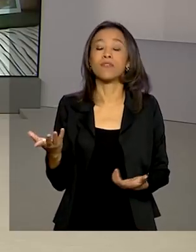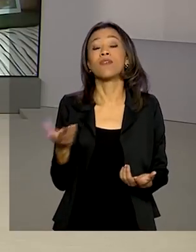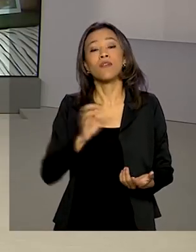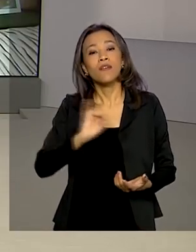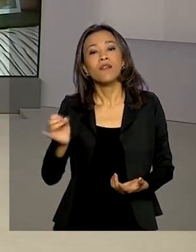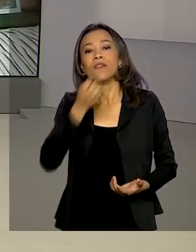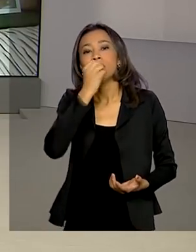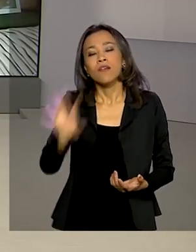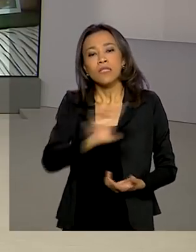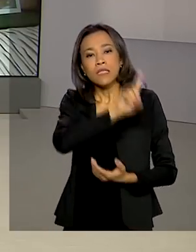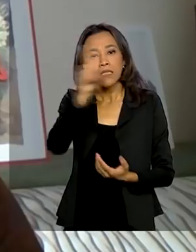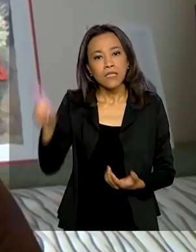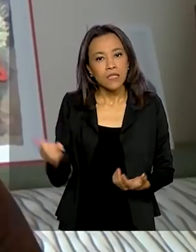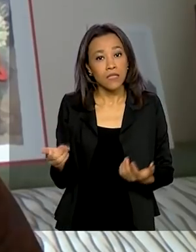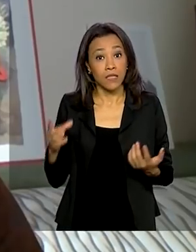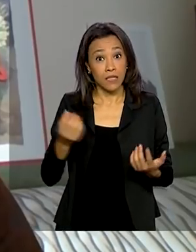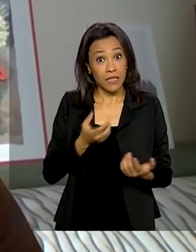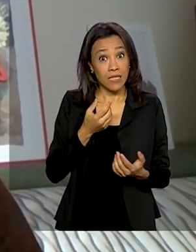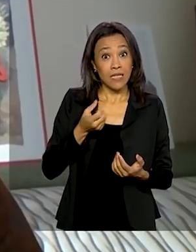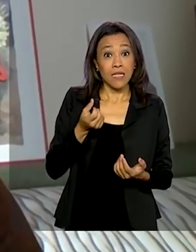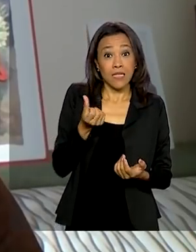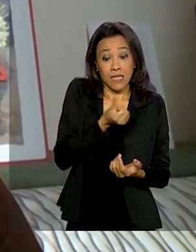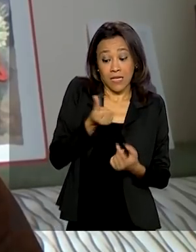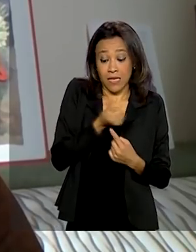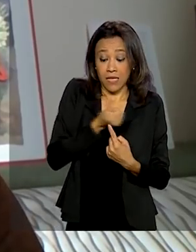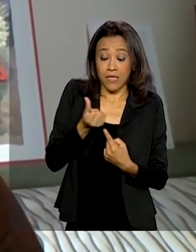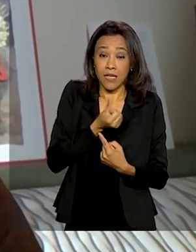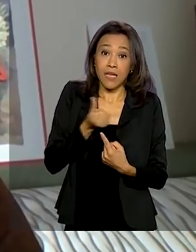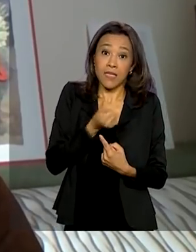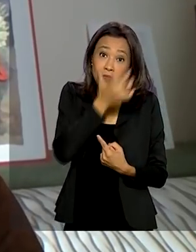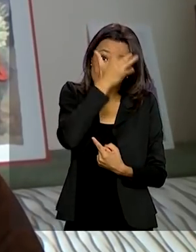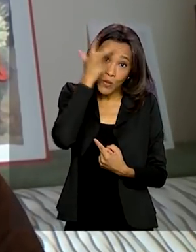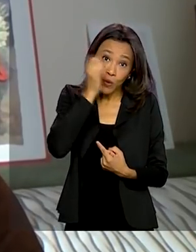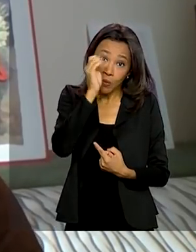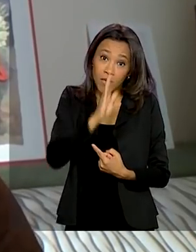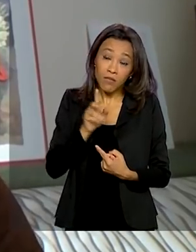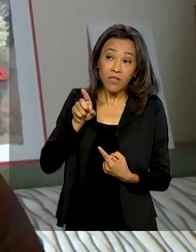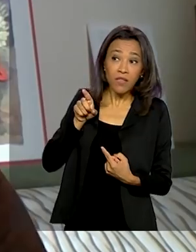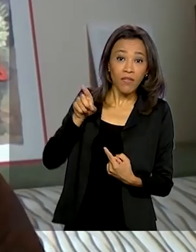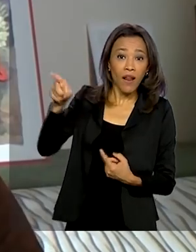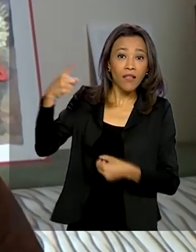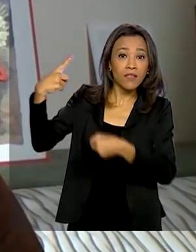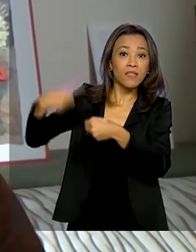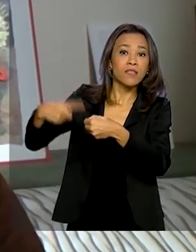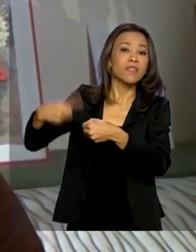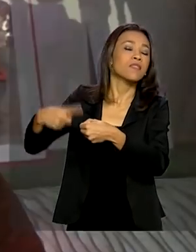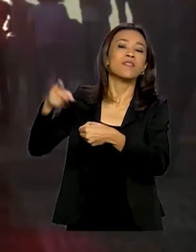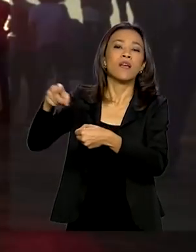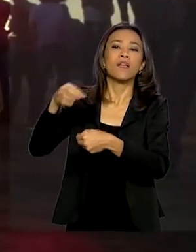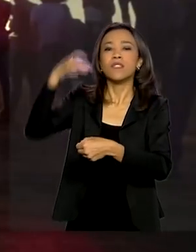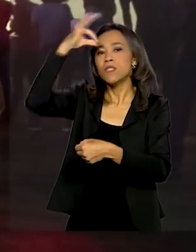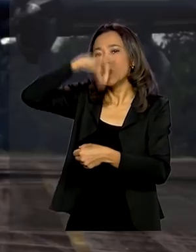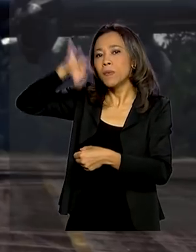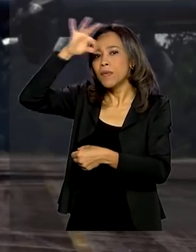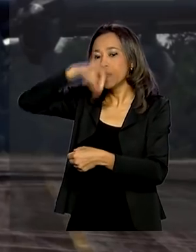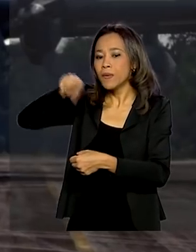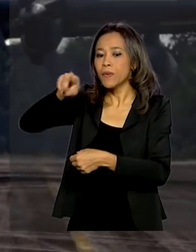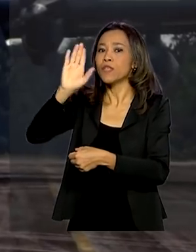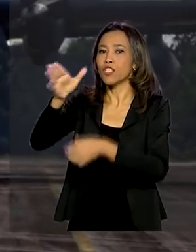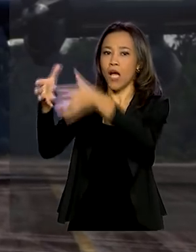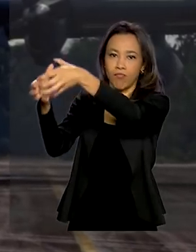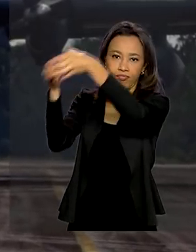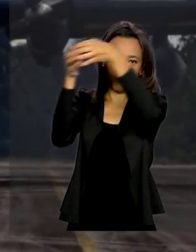Renata. Bom dia a todos. 66 brasileiros que estavam retidos na cidade de Cusco, no Peru, foram repatriados.